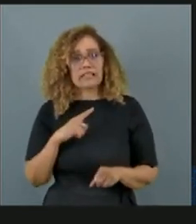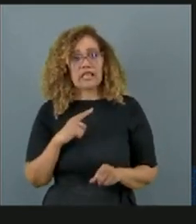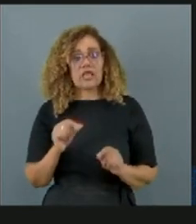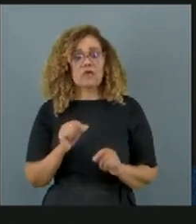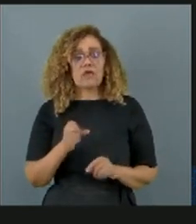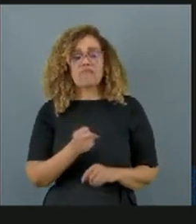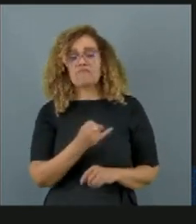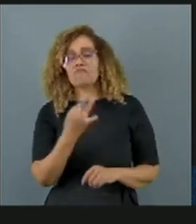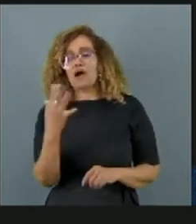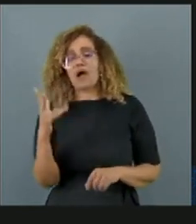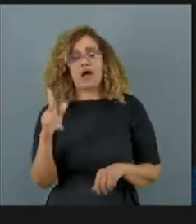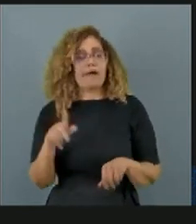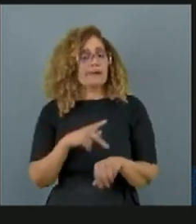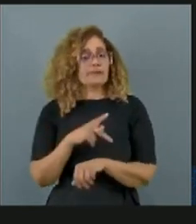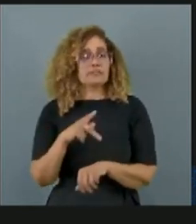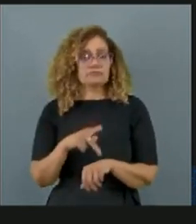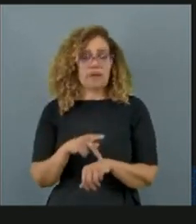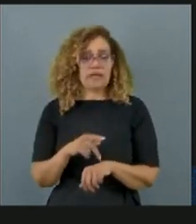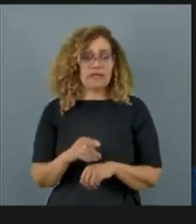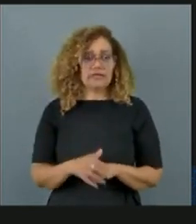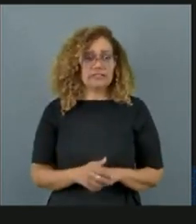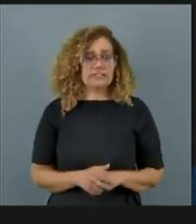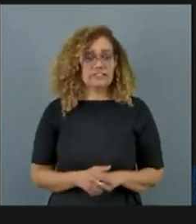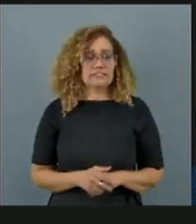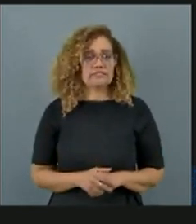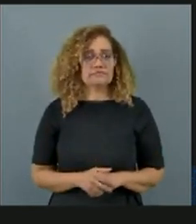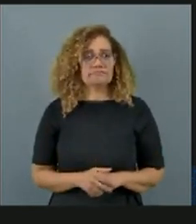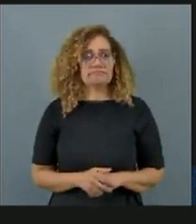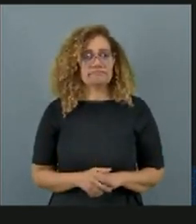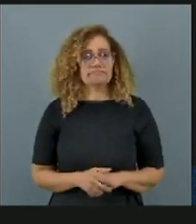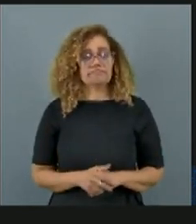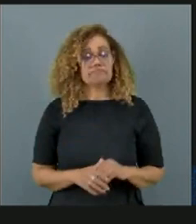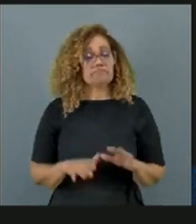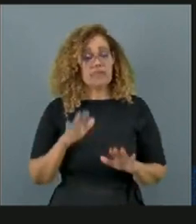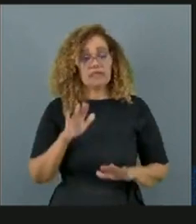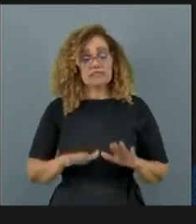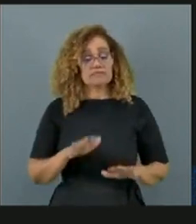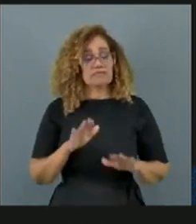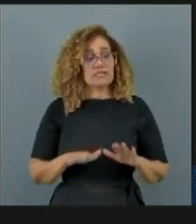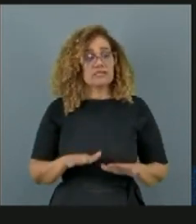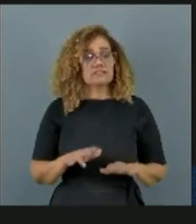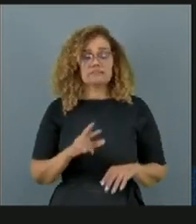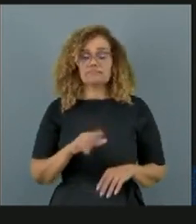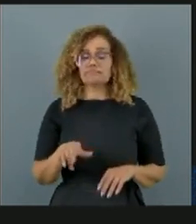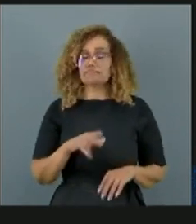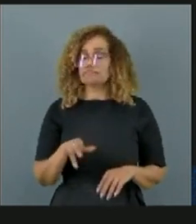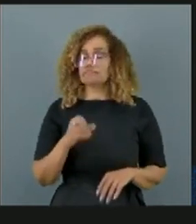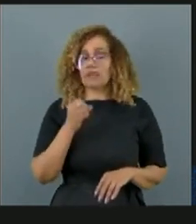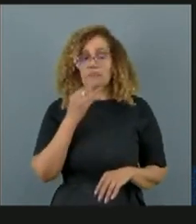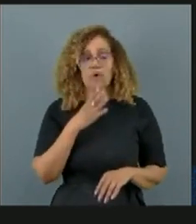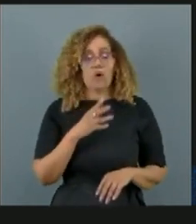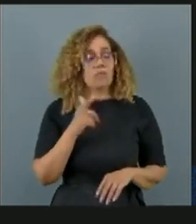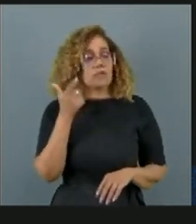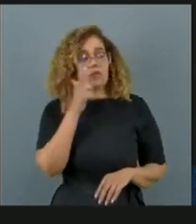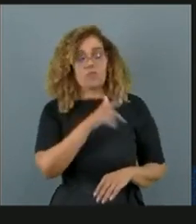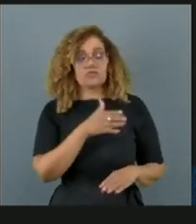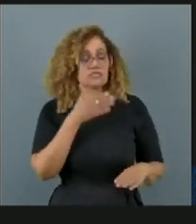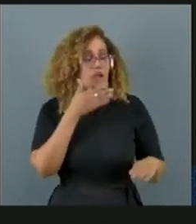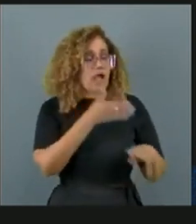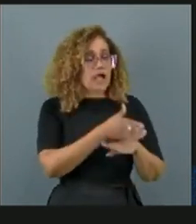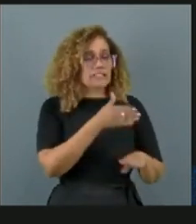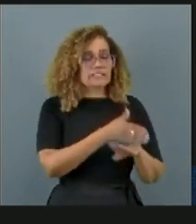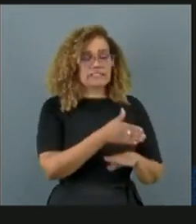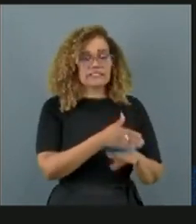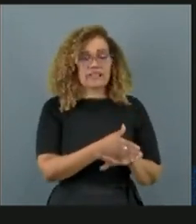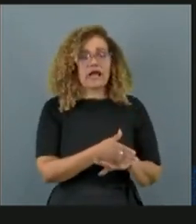vários países, países que o prontuário não eram tão bom e que não conseguiram acessar adequadamente para ver